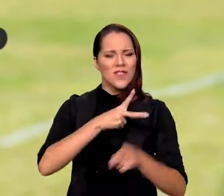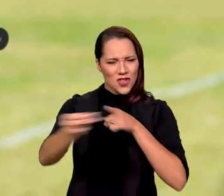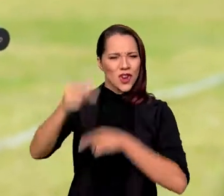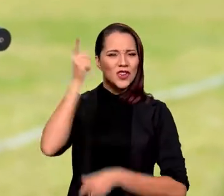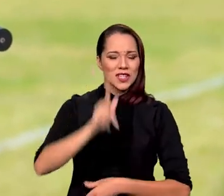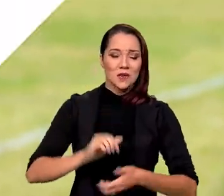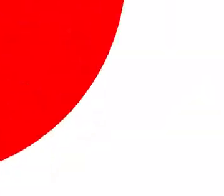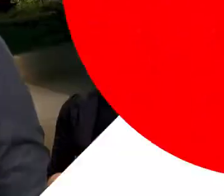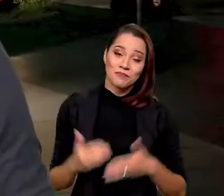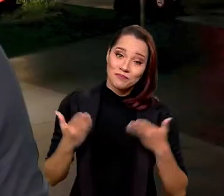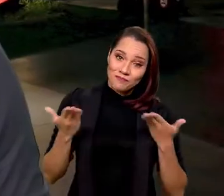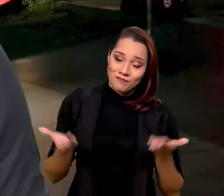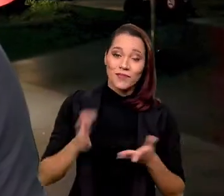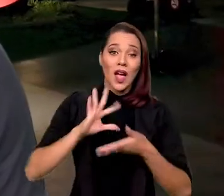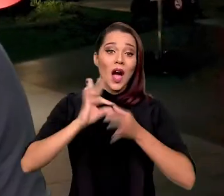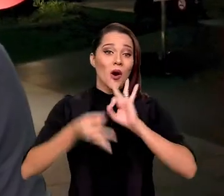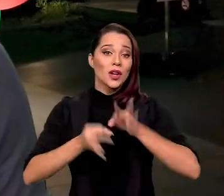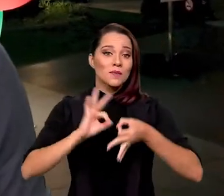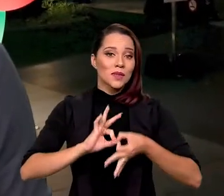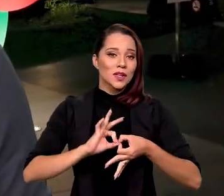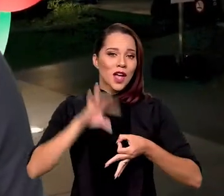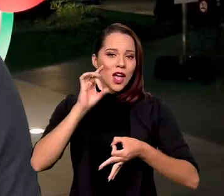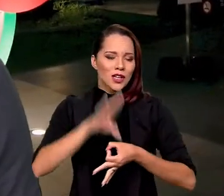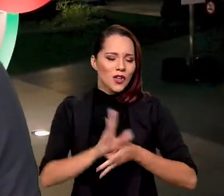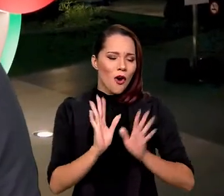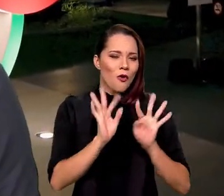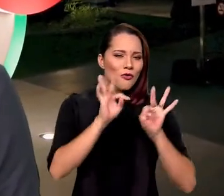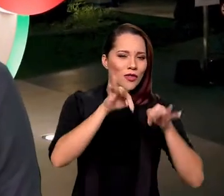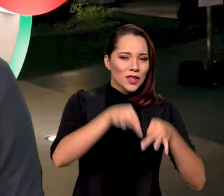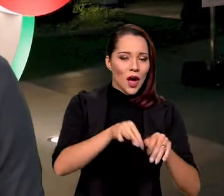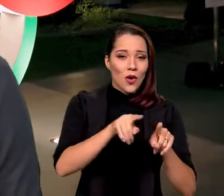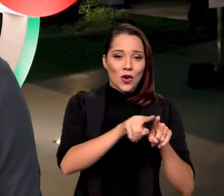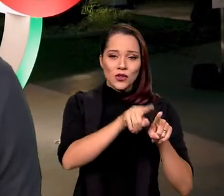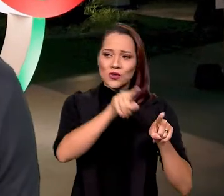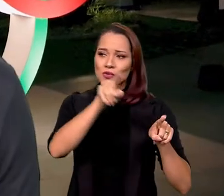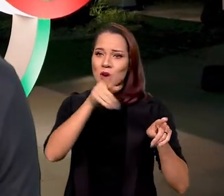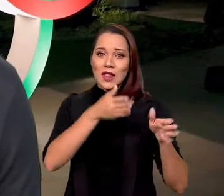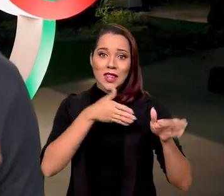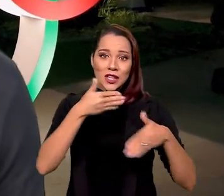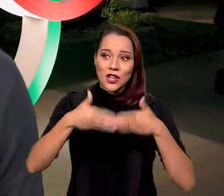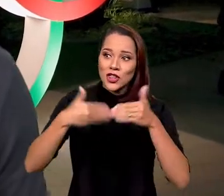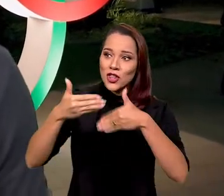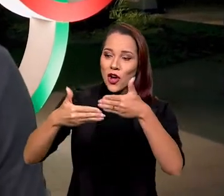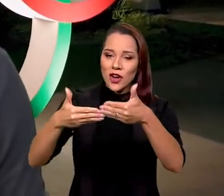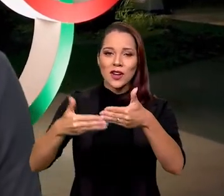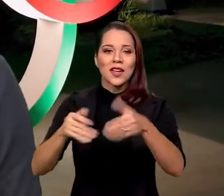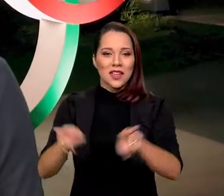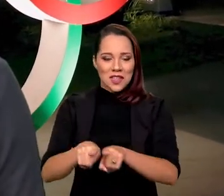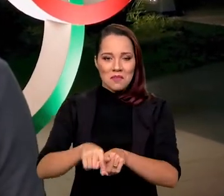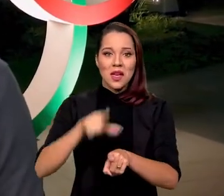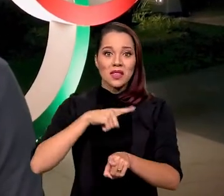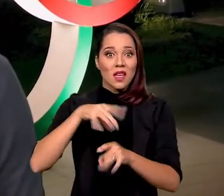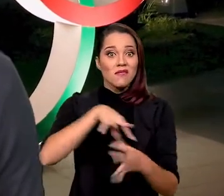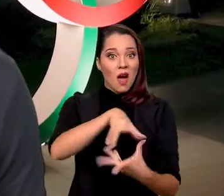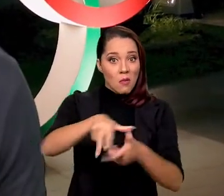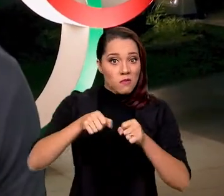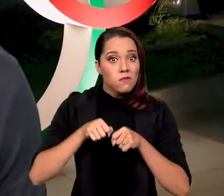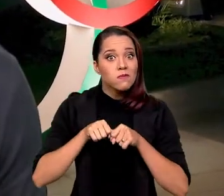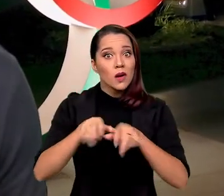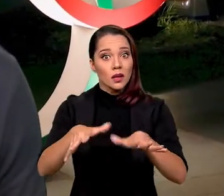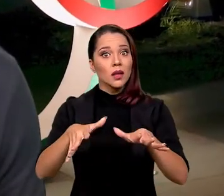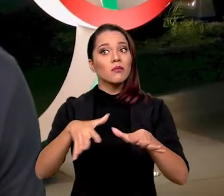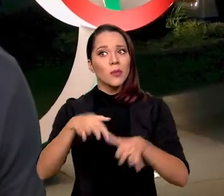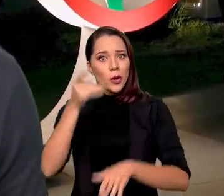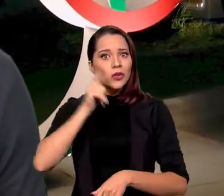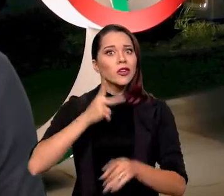grandes vitoriosos. Afinal de contas, a Olimpíada é só a parte final de um ciclo, que dessa vez ainda contou com uma pandemia